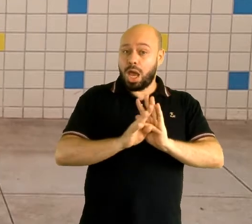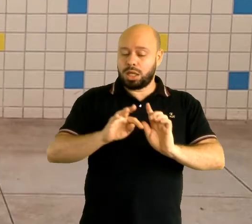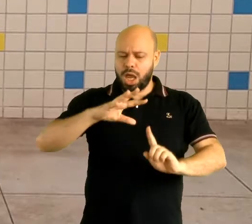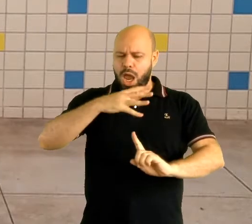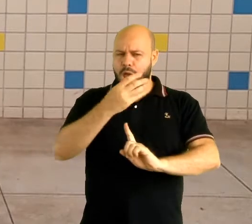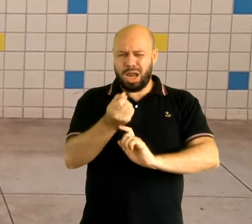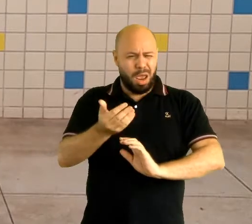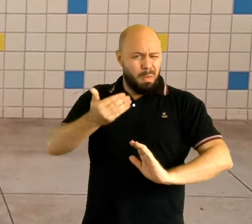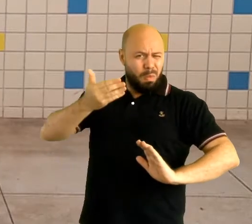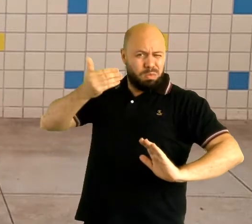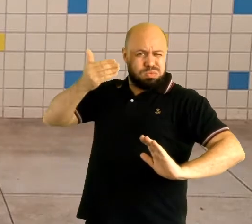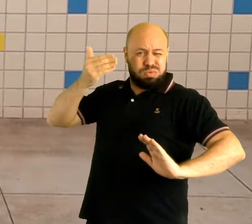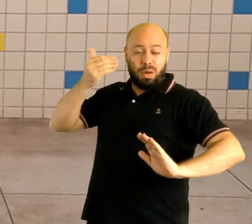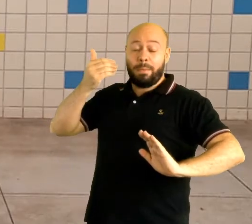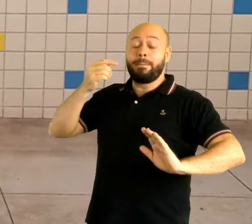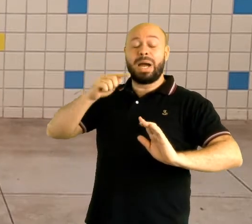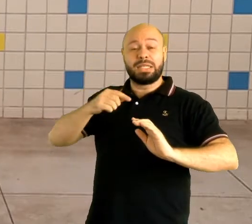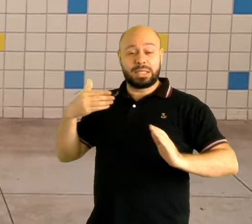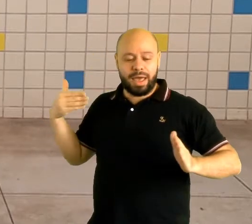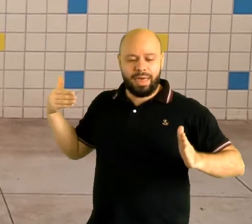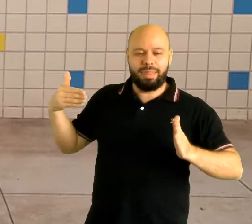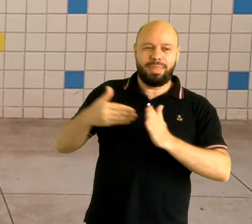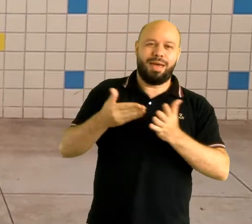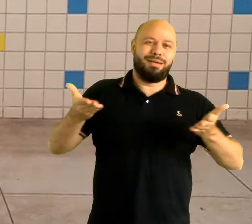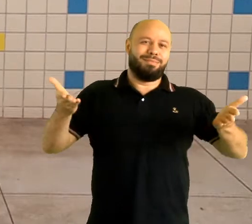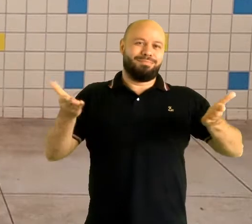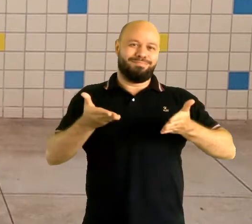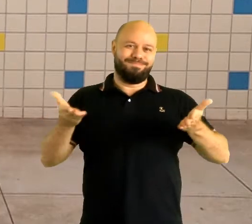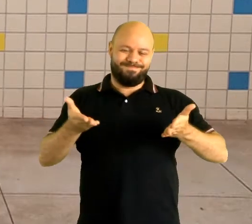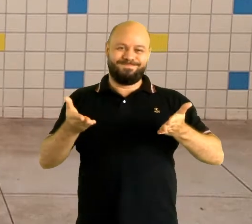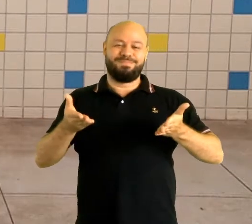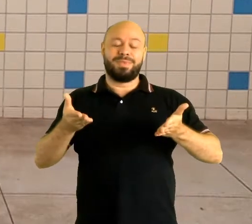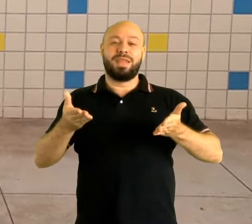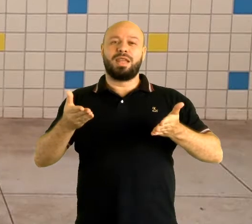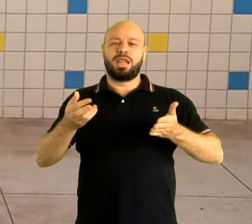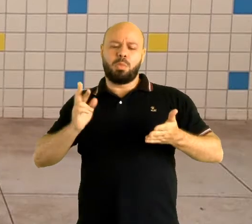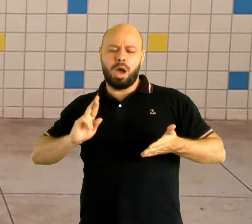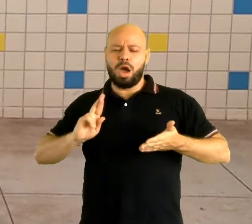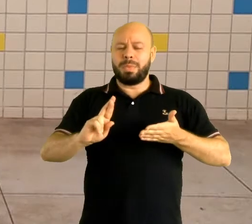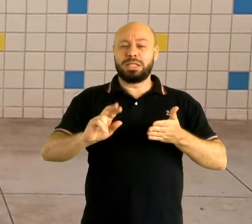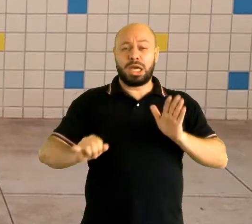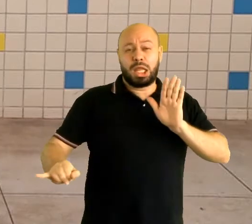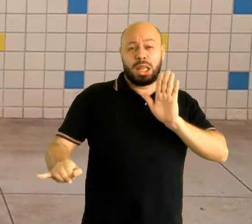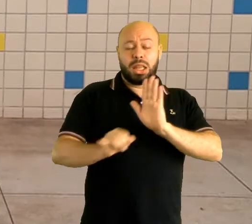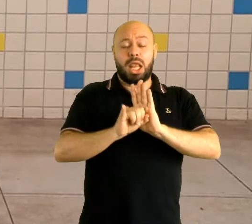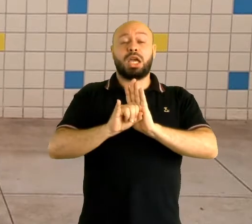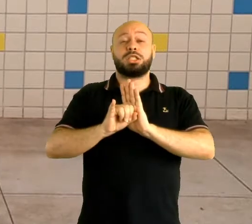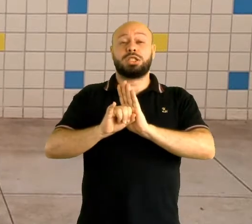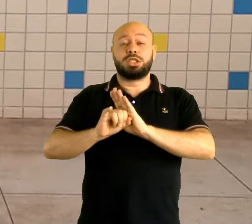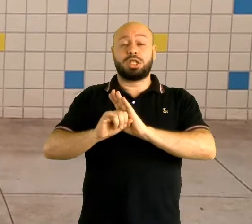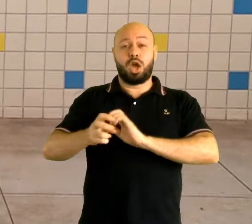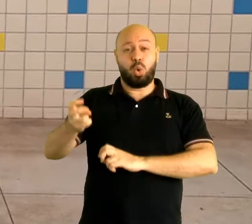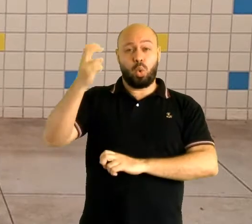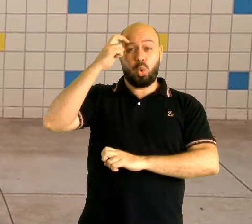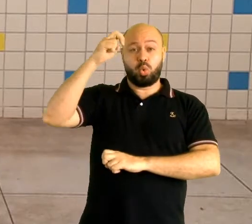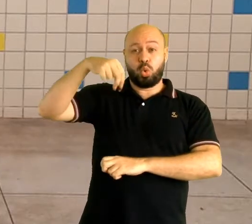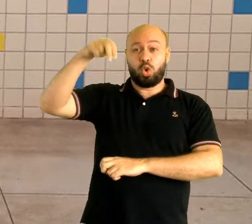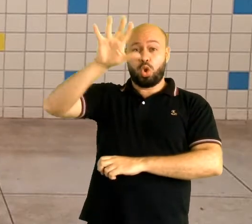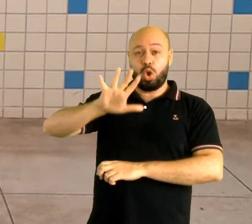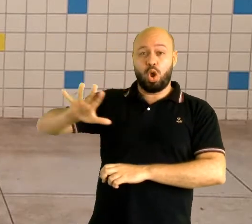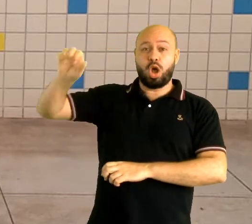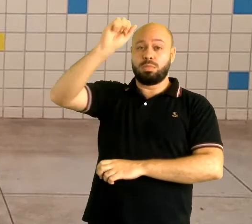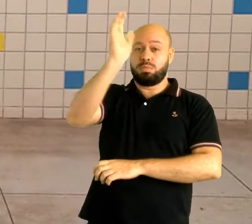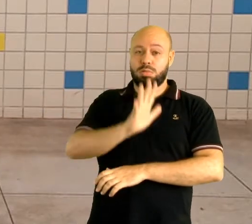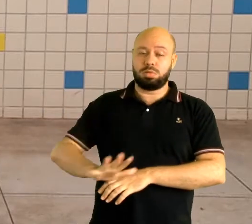antiga e que até hoje é usada. É uma das representações da identidade da cultura do Nordeste e do Brasil e